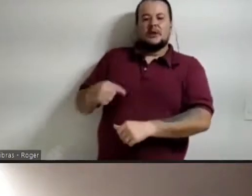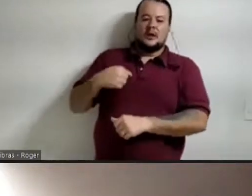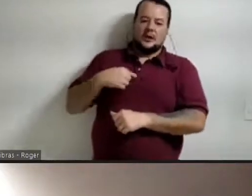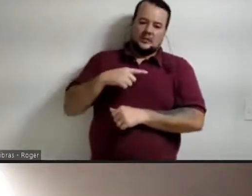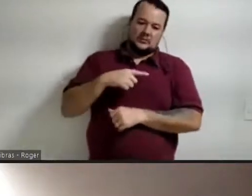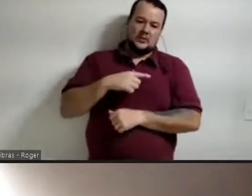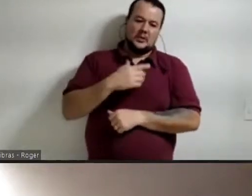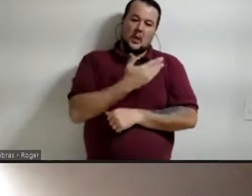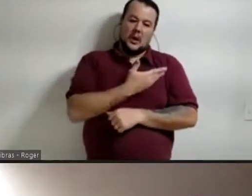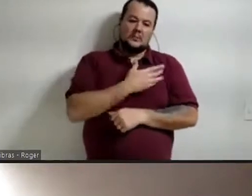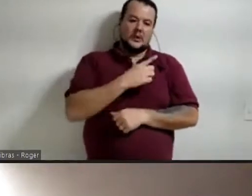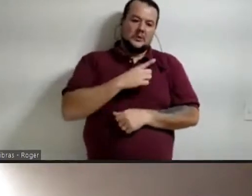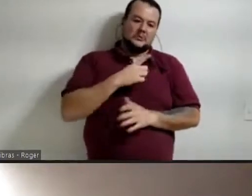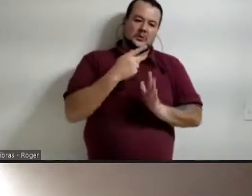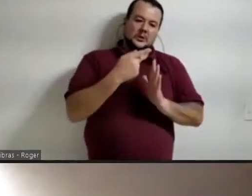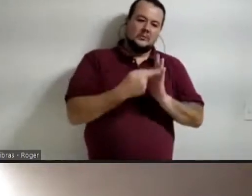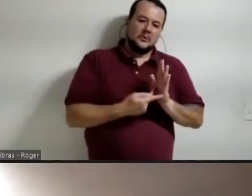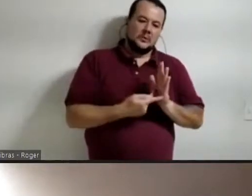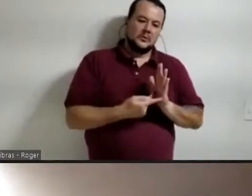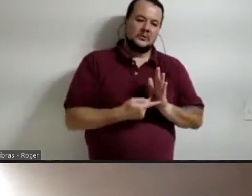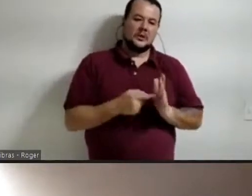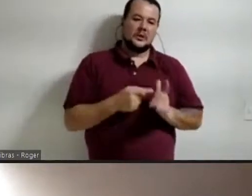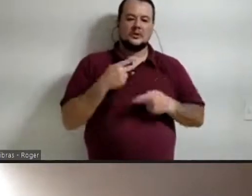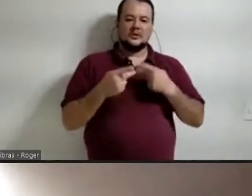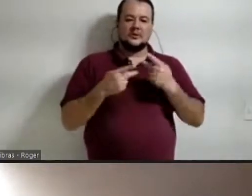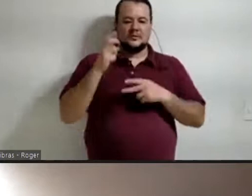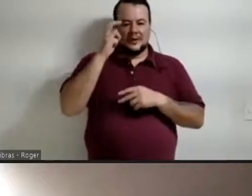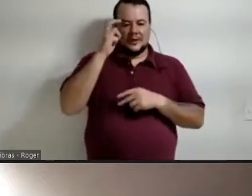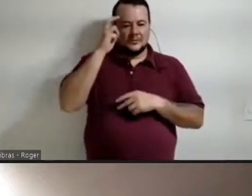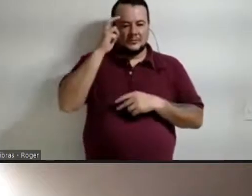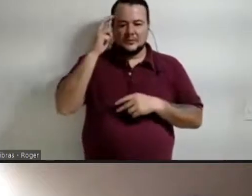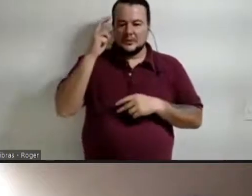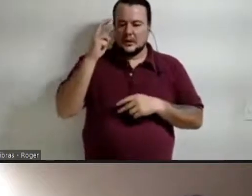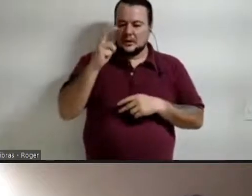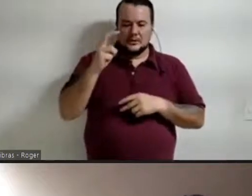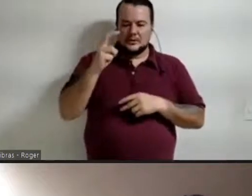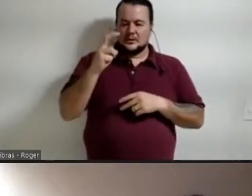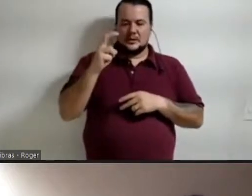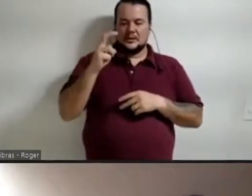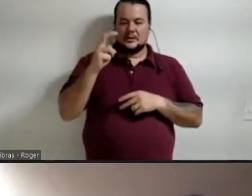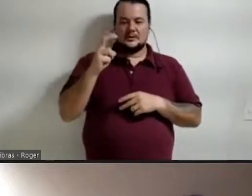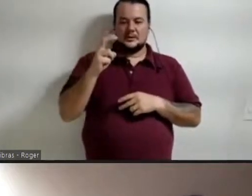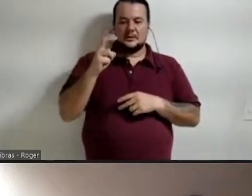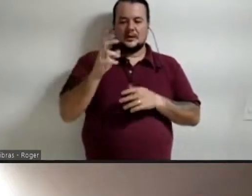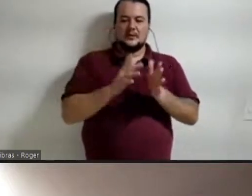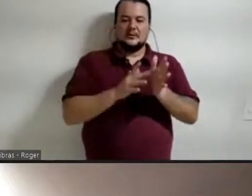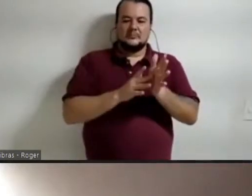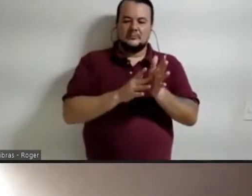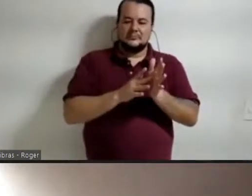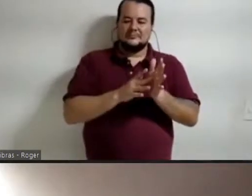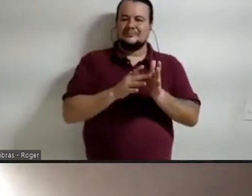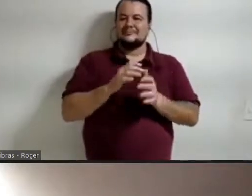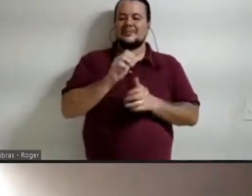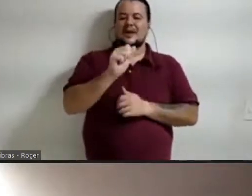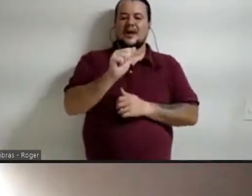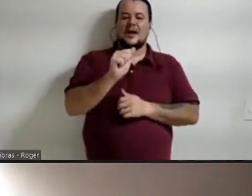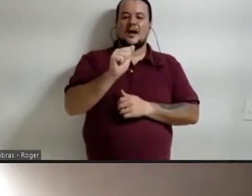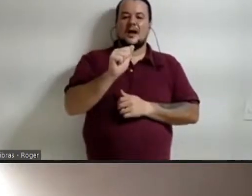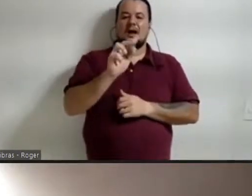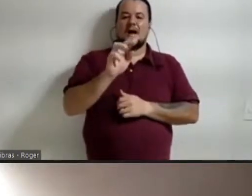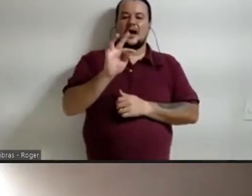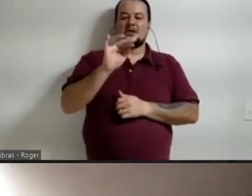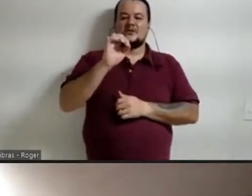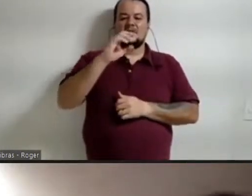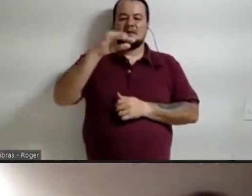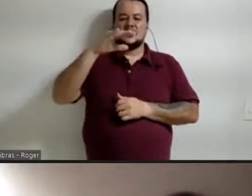projetos, inclusive, sobre inteligência artificial, sobre um tema mais específico, proteção de dados, algo que